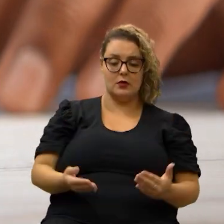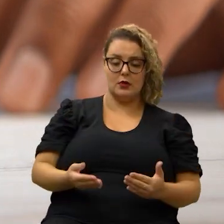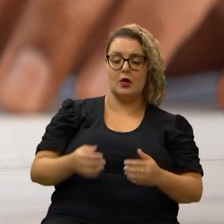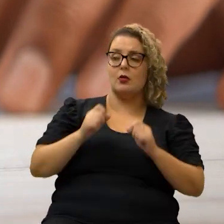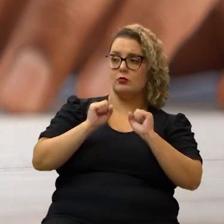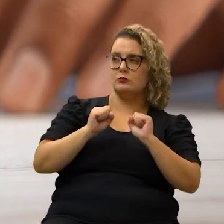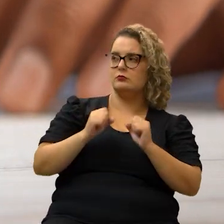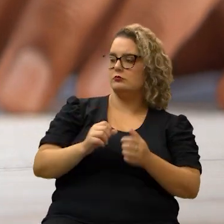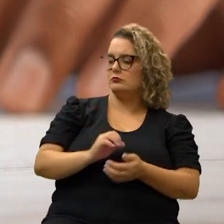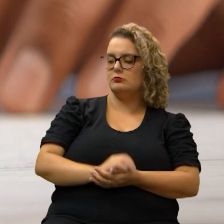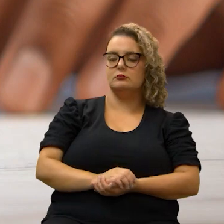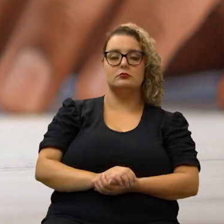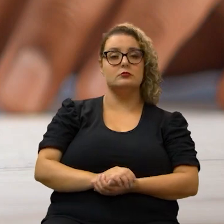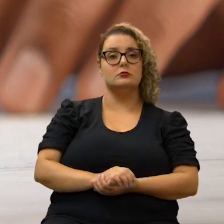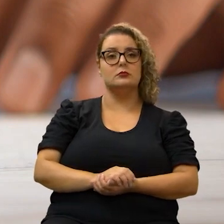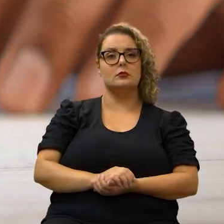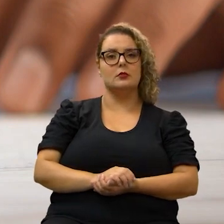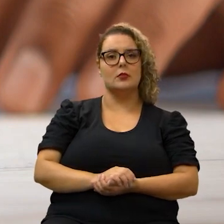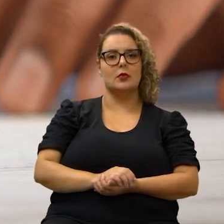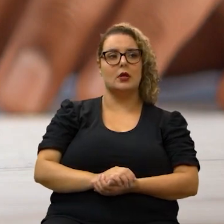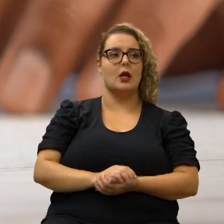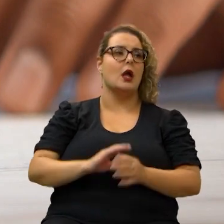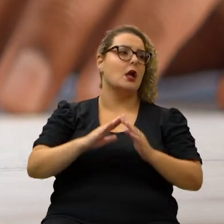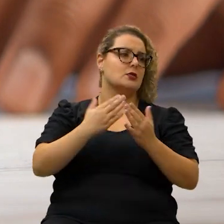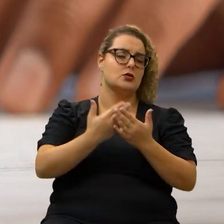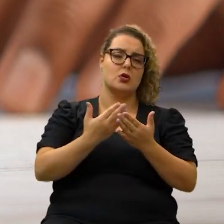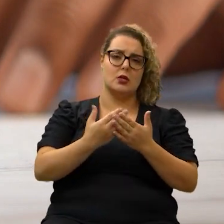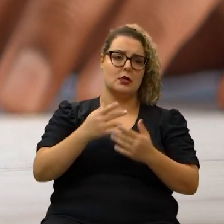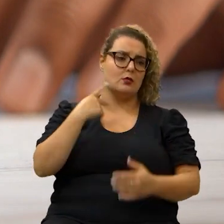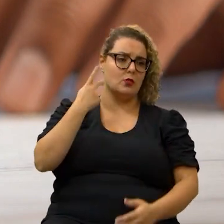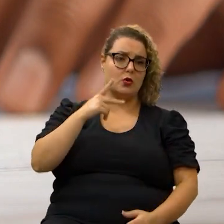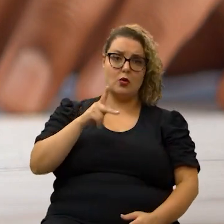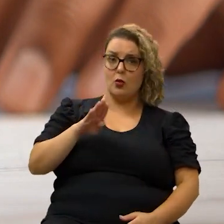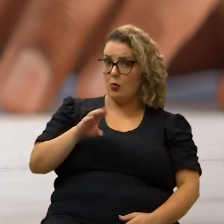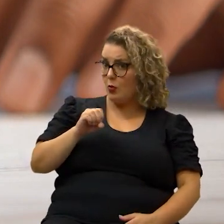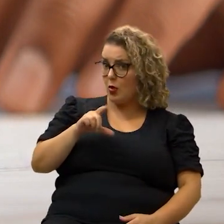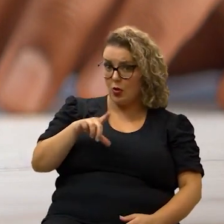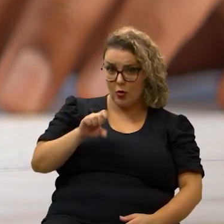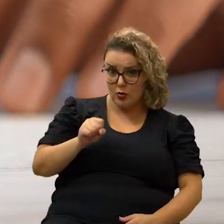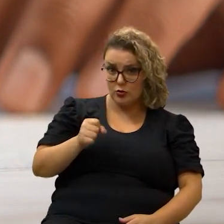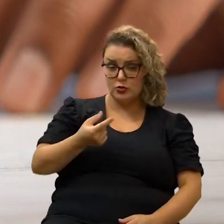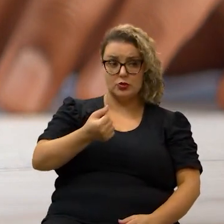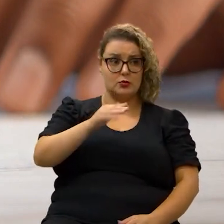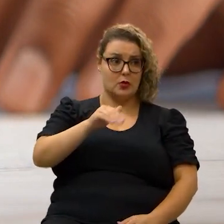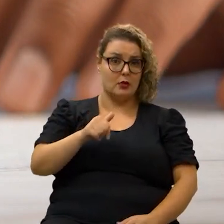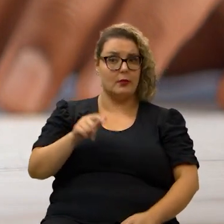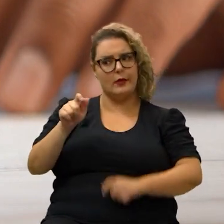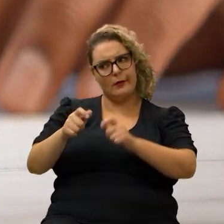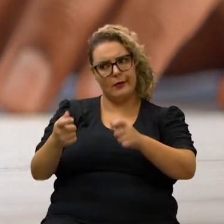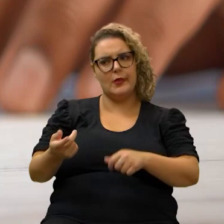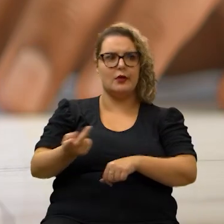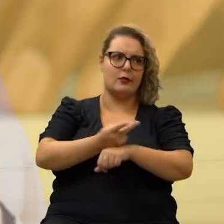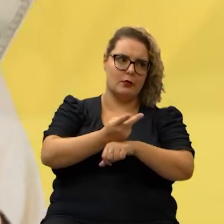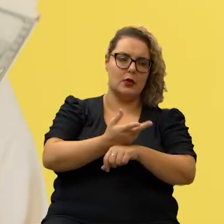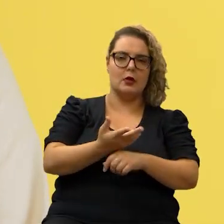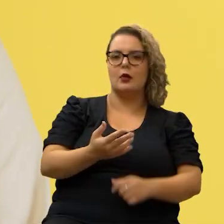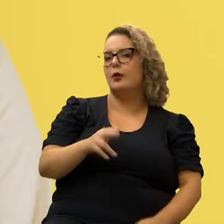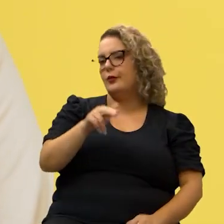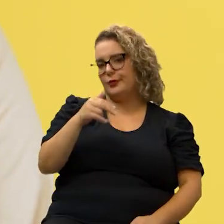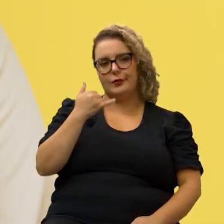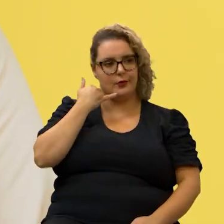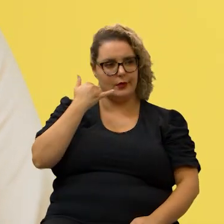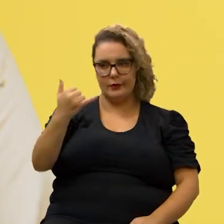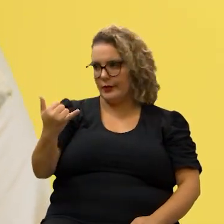às vezes as escolas tem política de bolsa tem política de desconto mas a pessoa tem que ir atrás dificilmente a escola vai ligar para